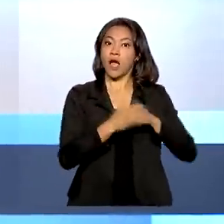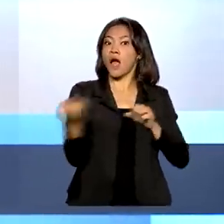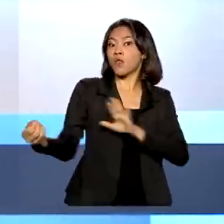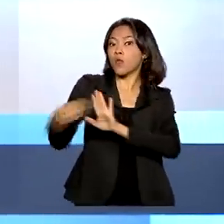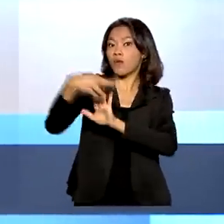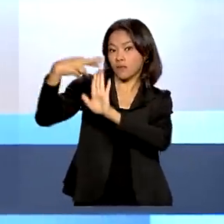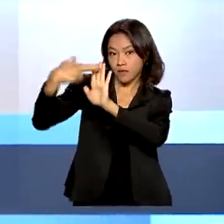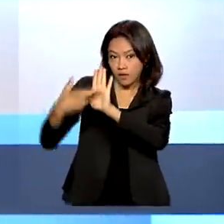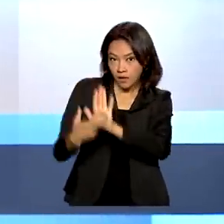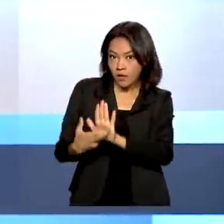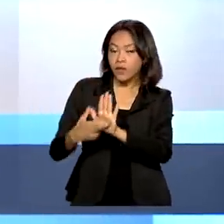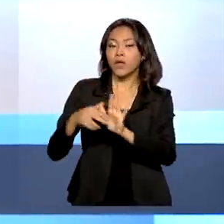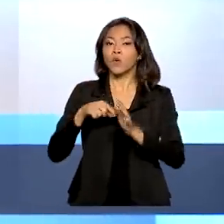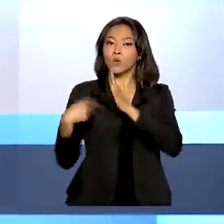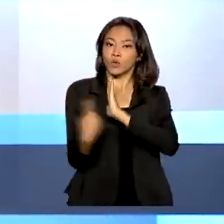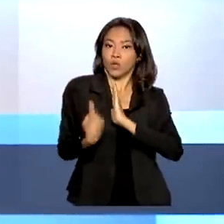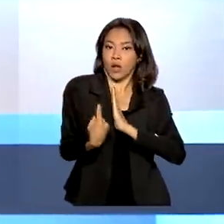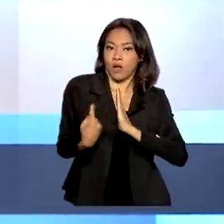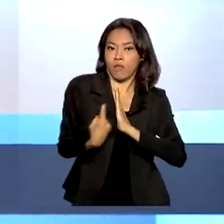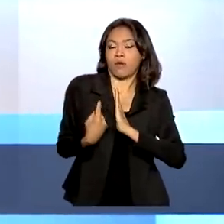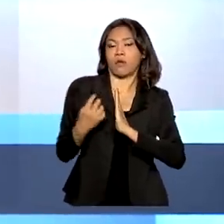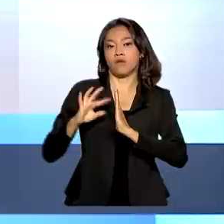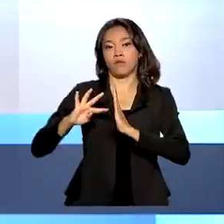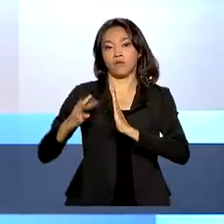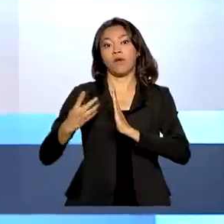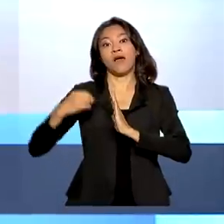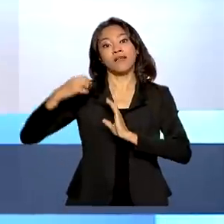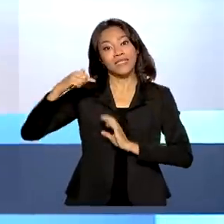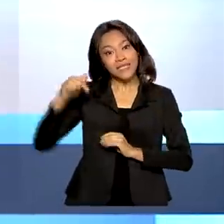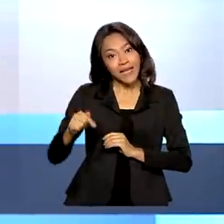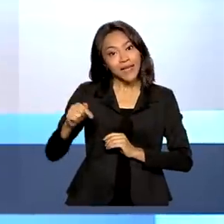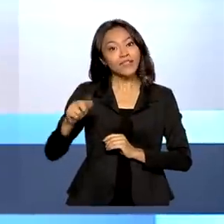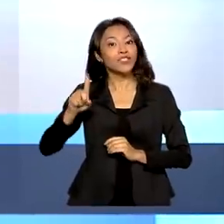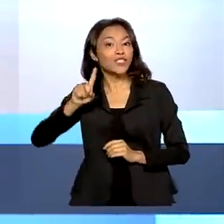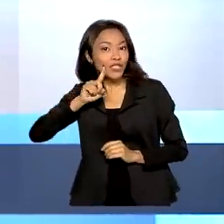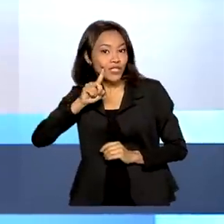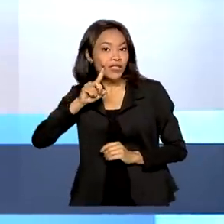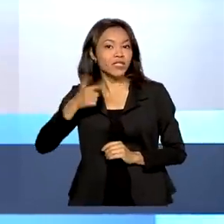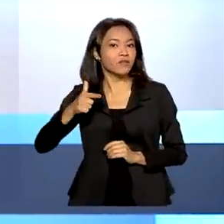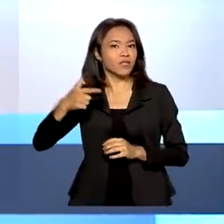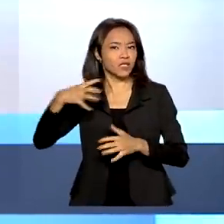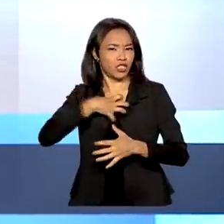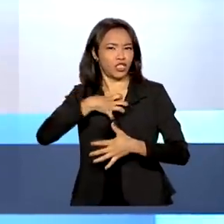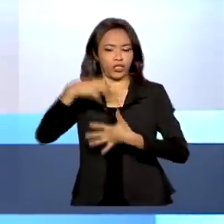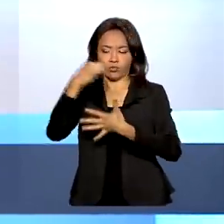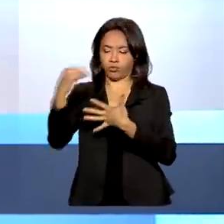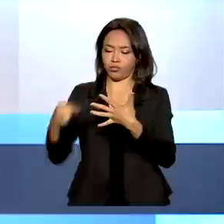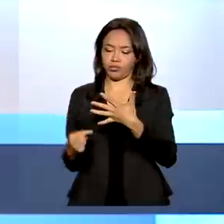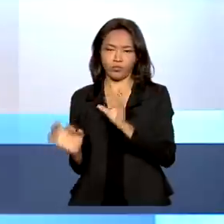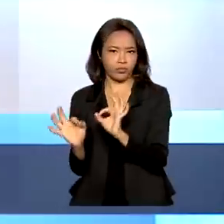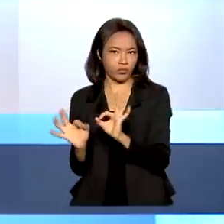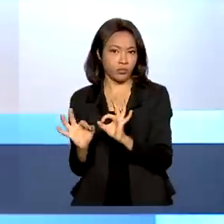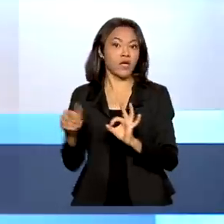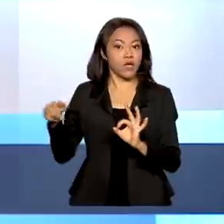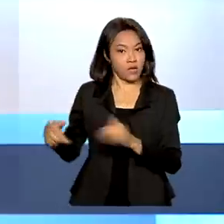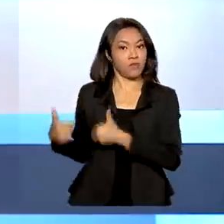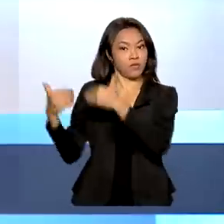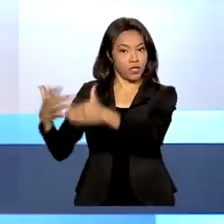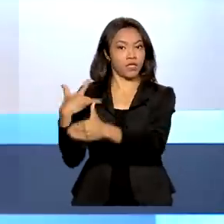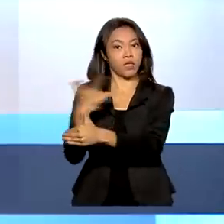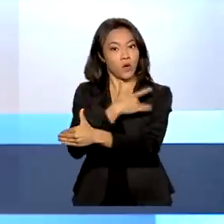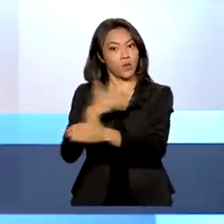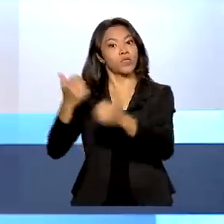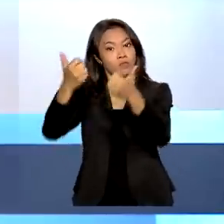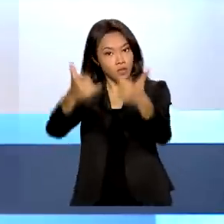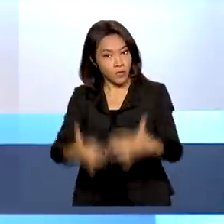orientação, o isolamento será de, no mínimo, sete dias, desde que não haja sintomas. De acordo com a pasta, é possível fazer